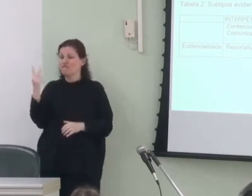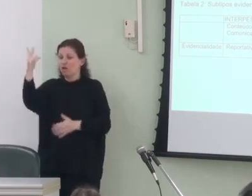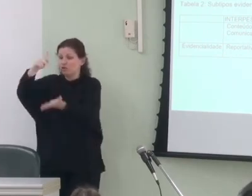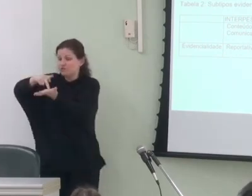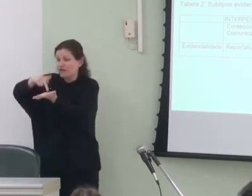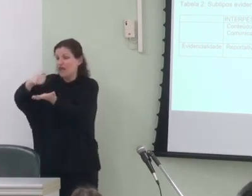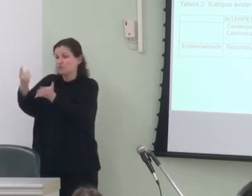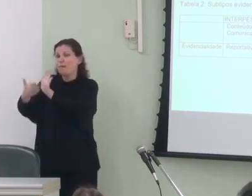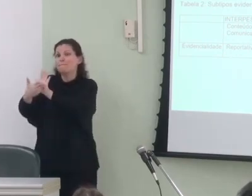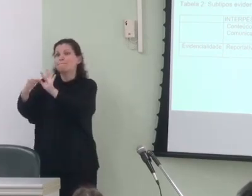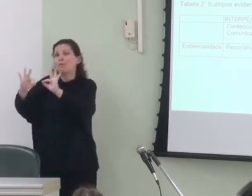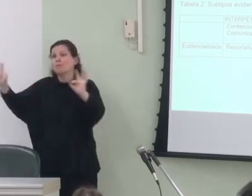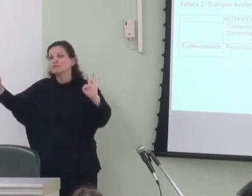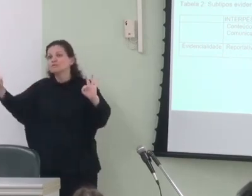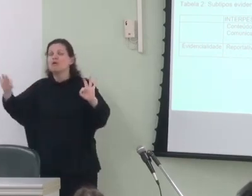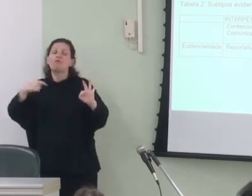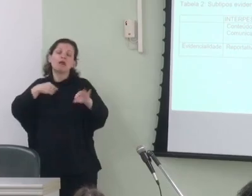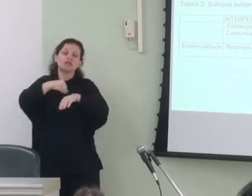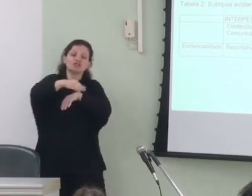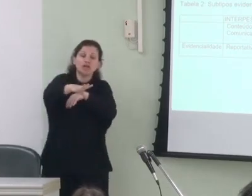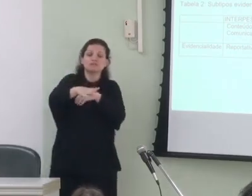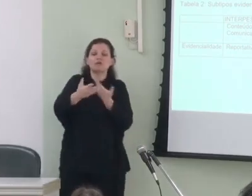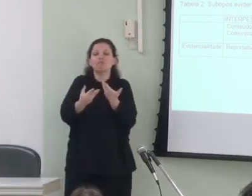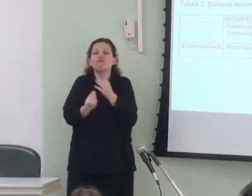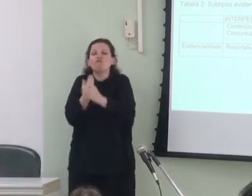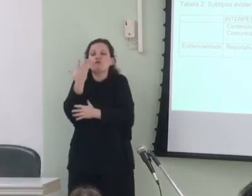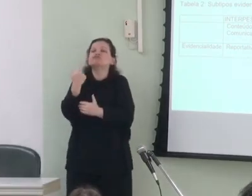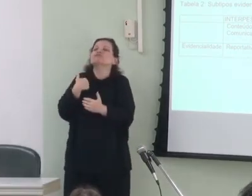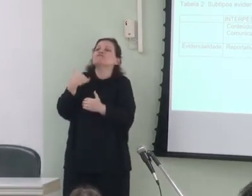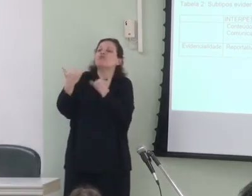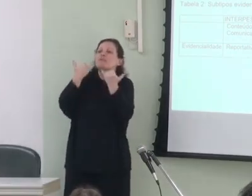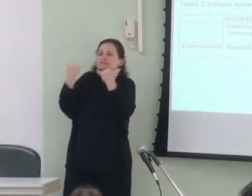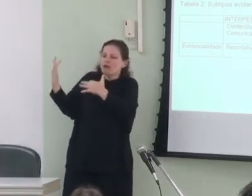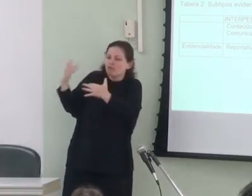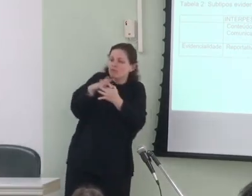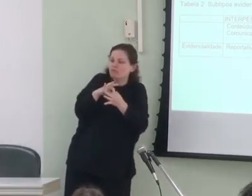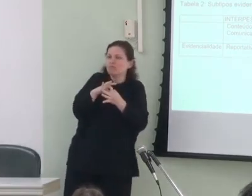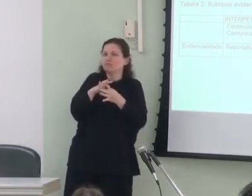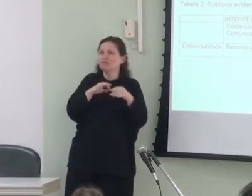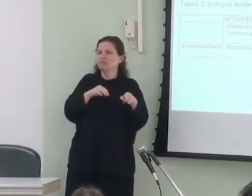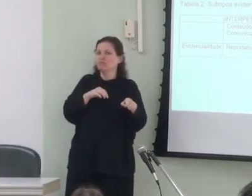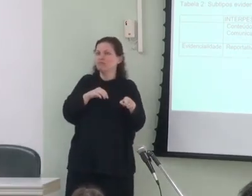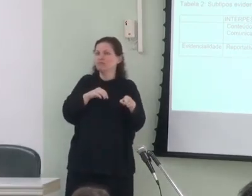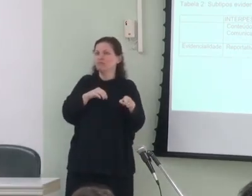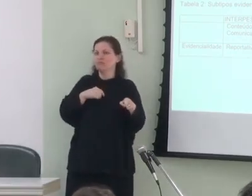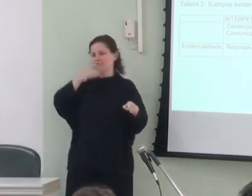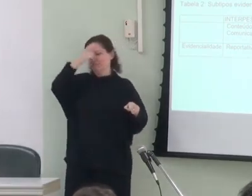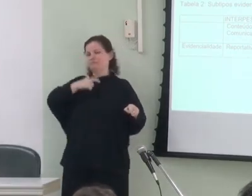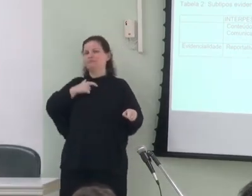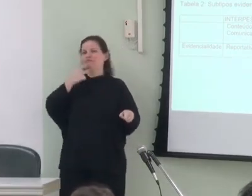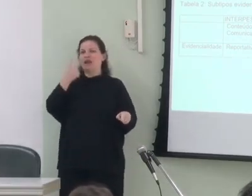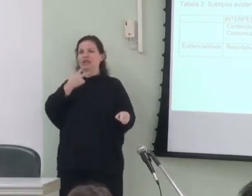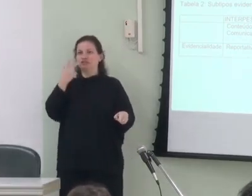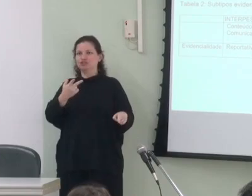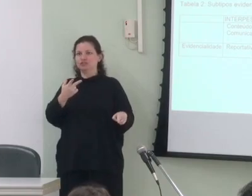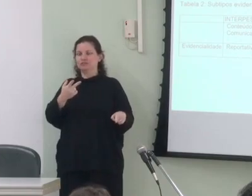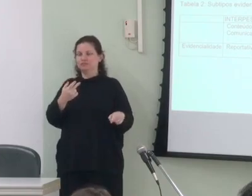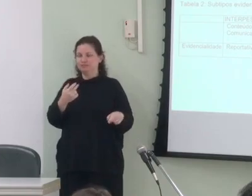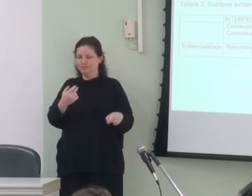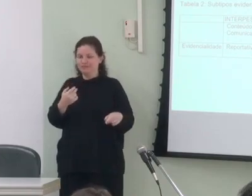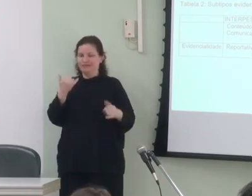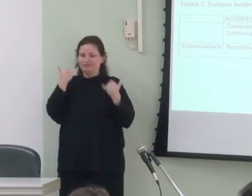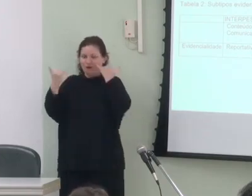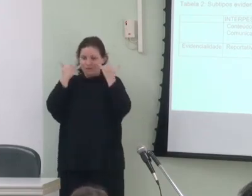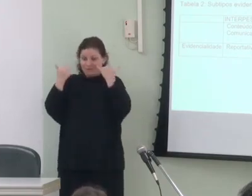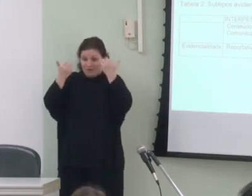de uma proposição e a indicação da fonte da informação veiculada pelo falante. Uma vez que informações